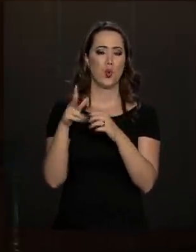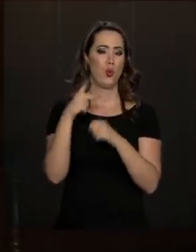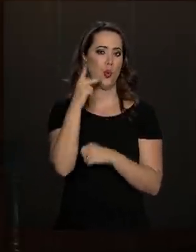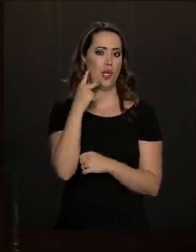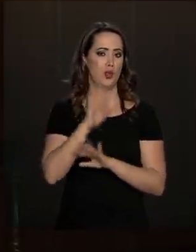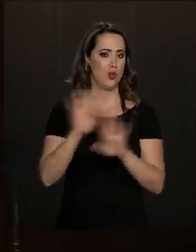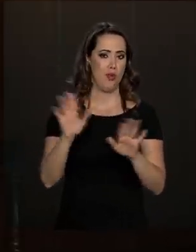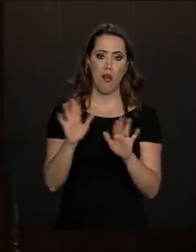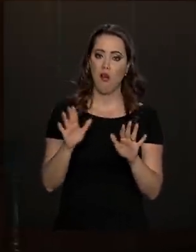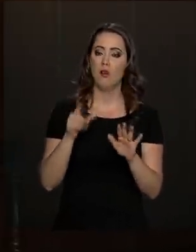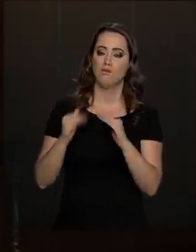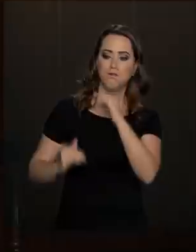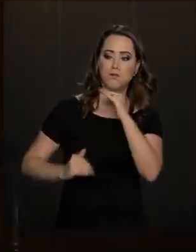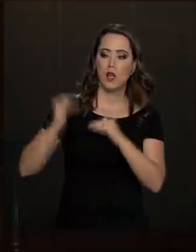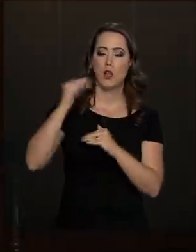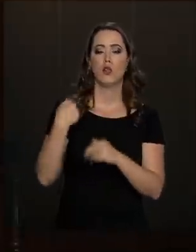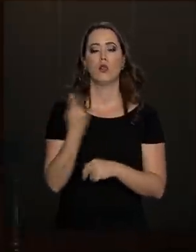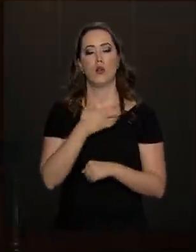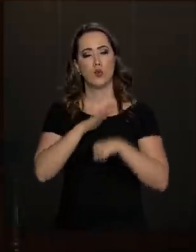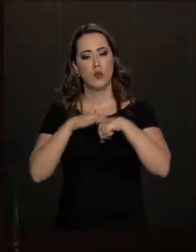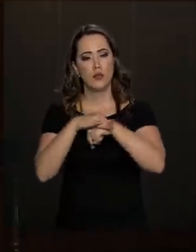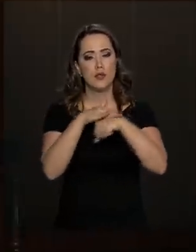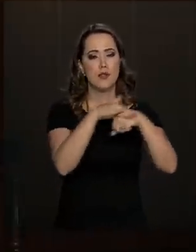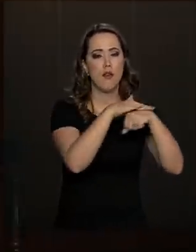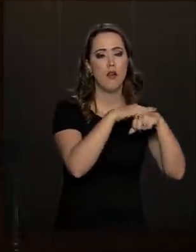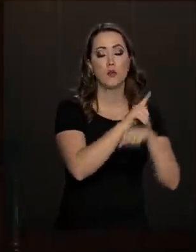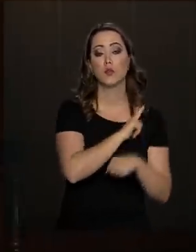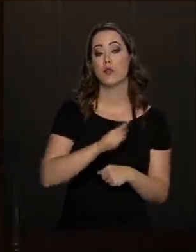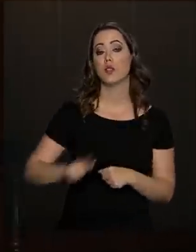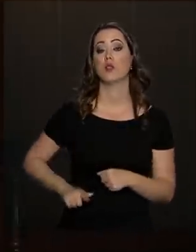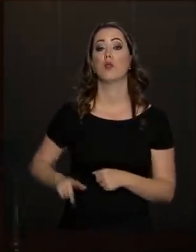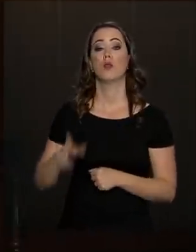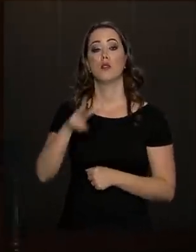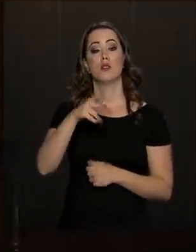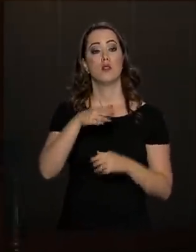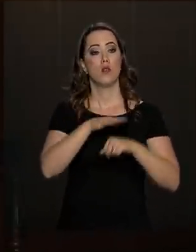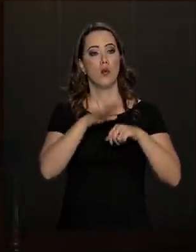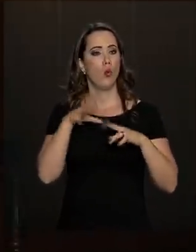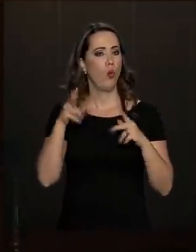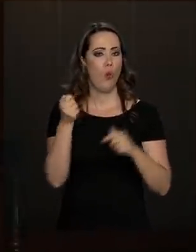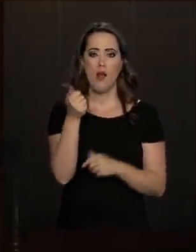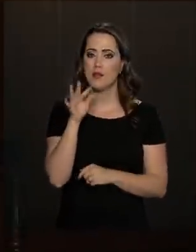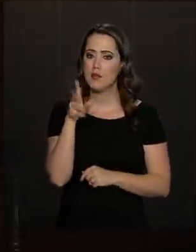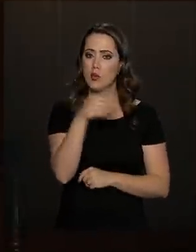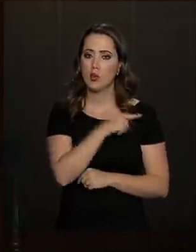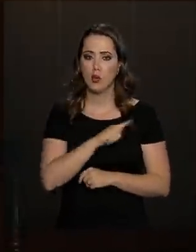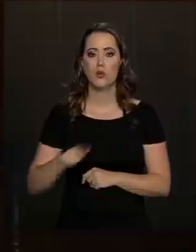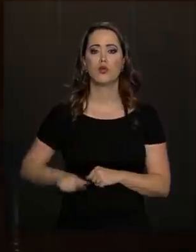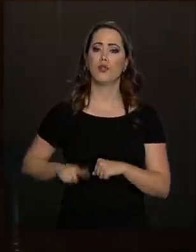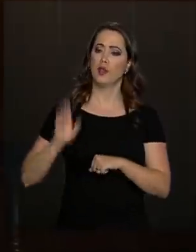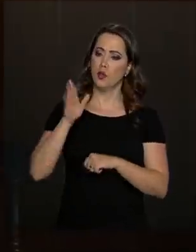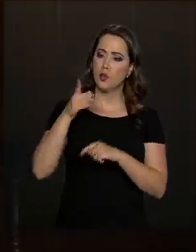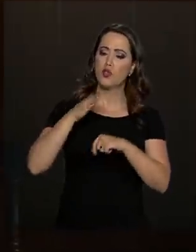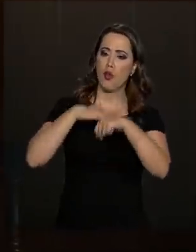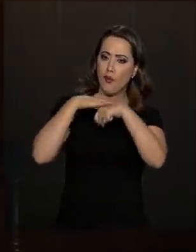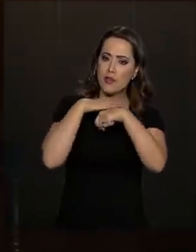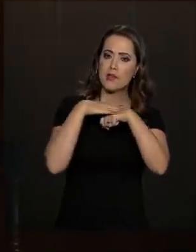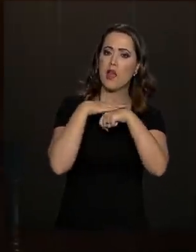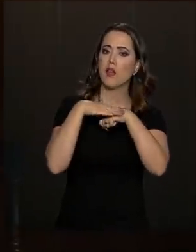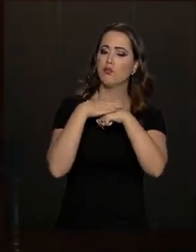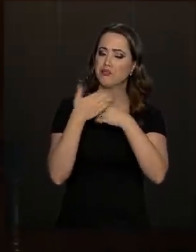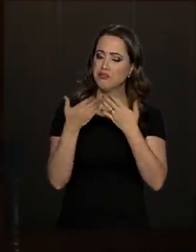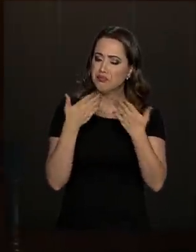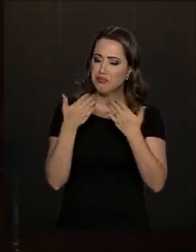Nós temos conversado com governadores, com prefeitos. Eu conversei com praticamente todos os governadores, conversei com dezenas de prefeitos